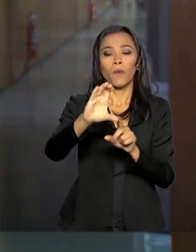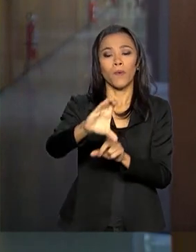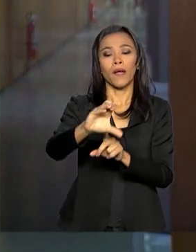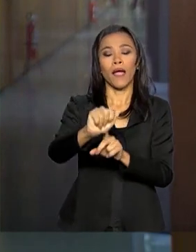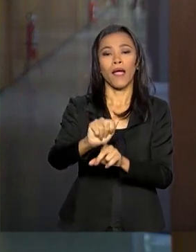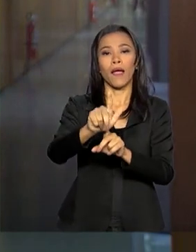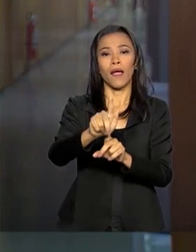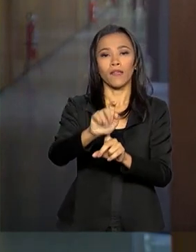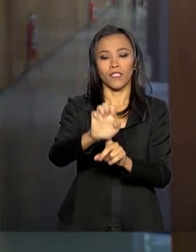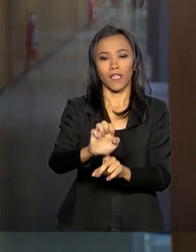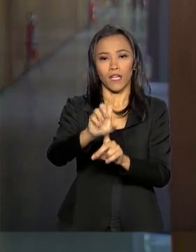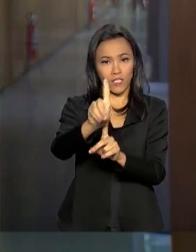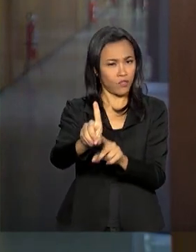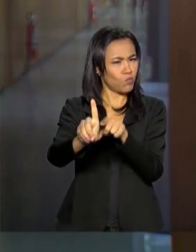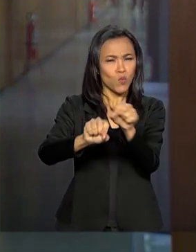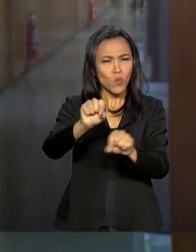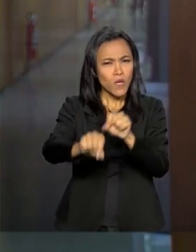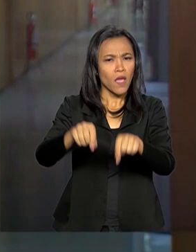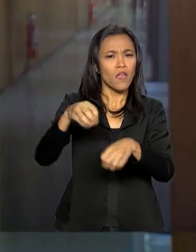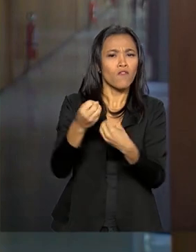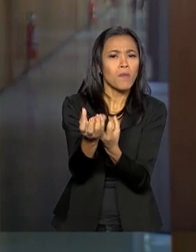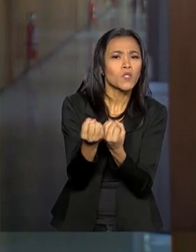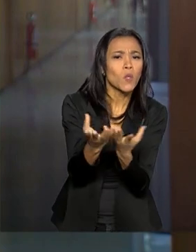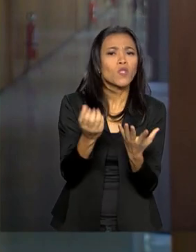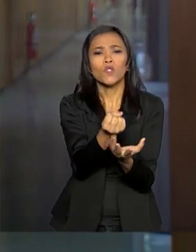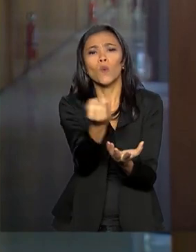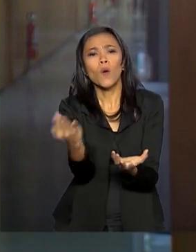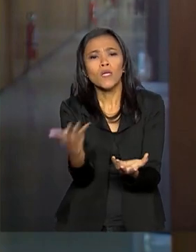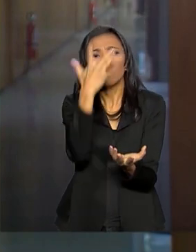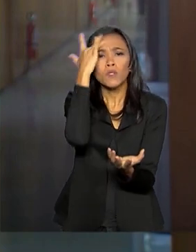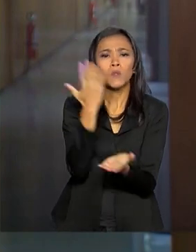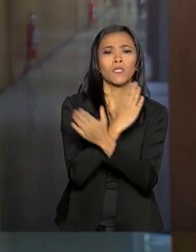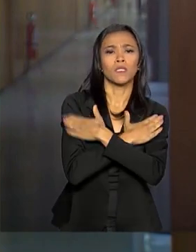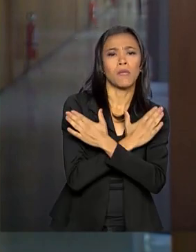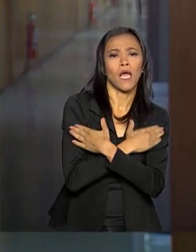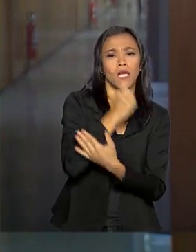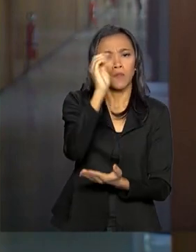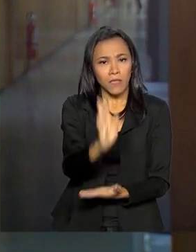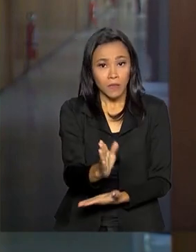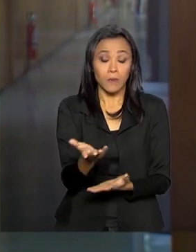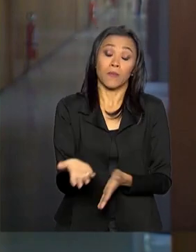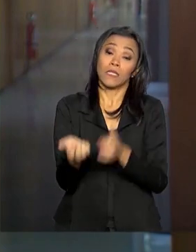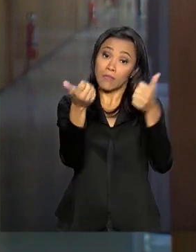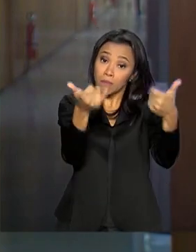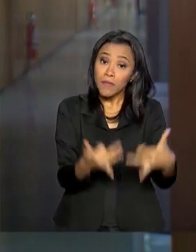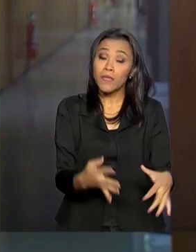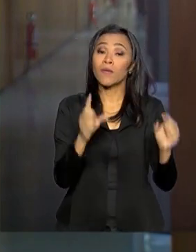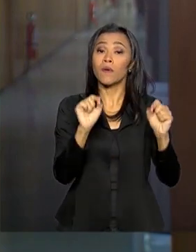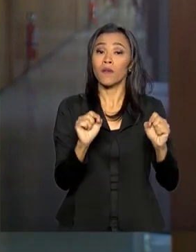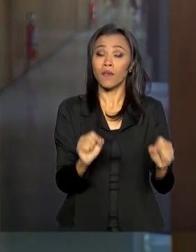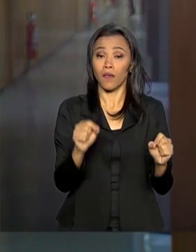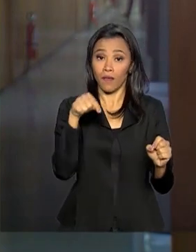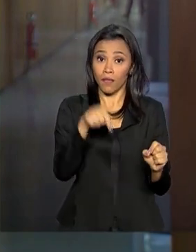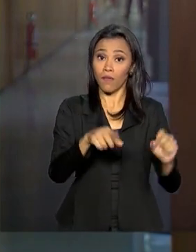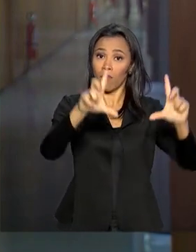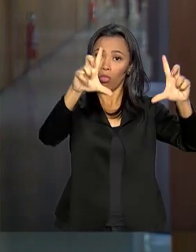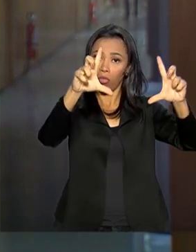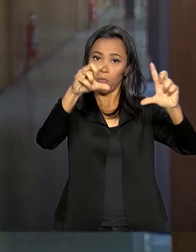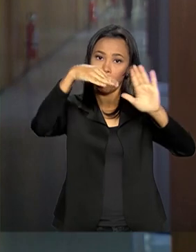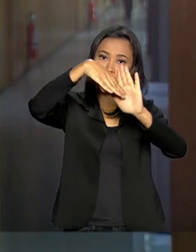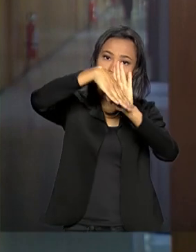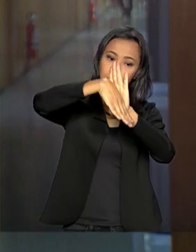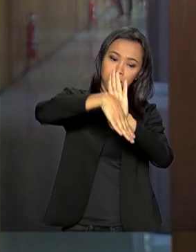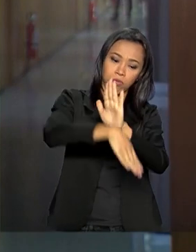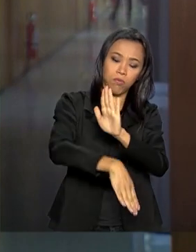Desempregados, o CAGED. E esses dados mostram que o mercado formal no país apresentou uma queda em